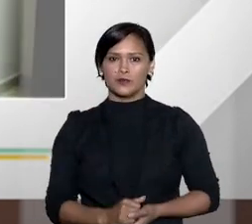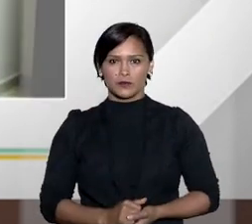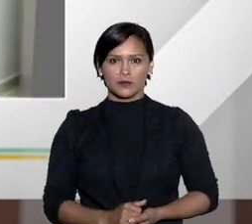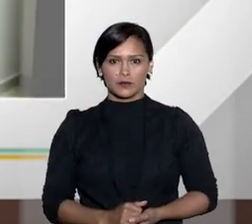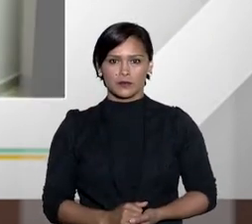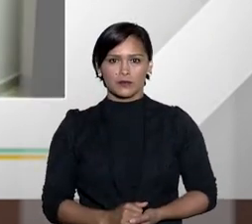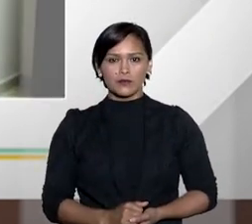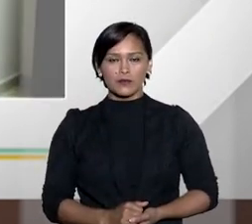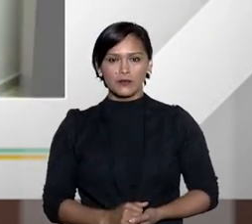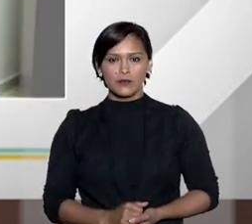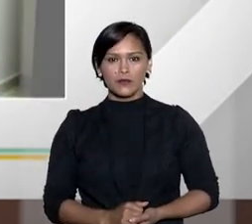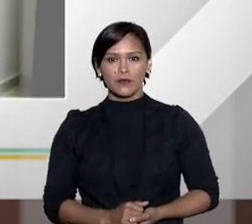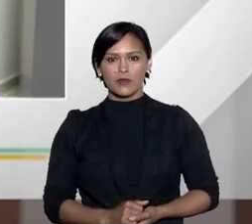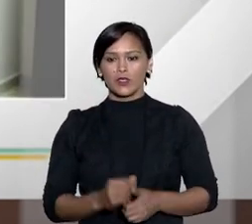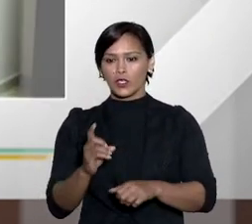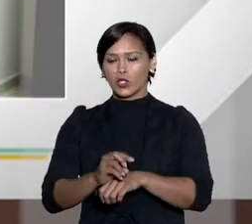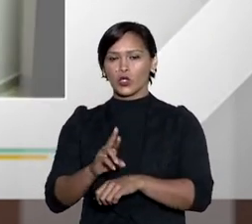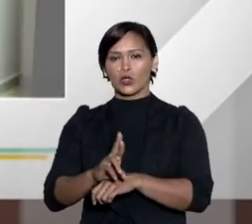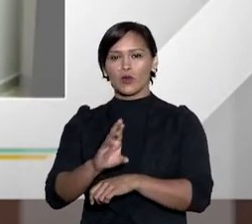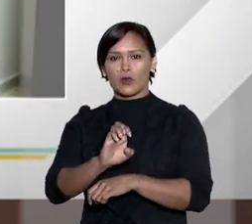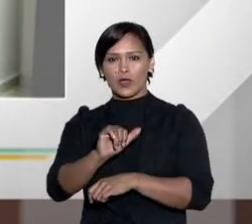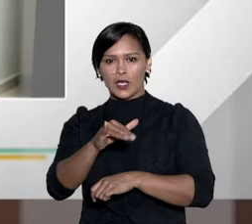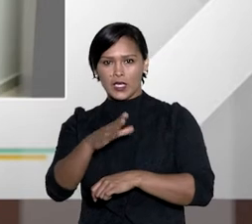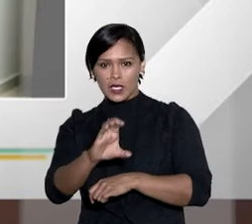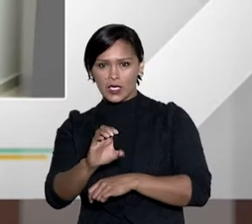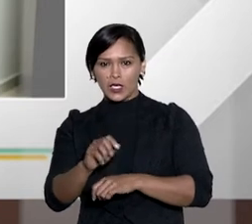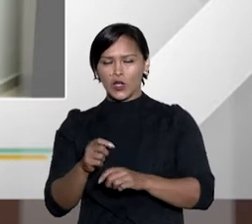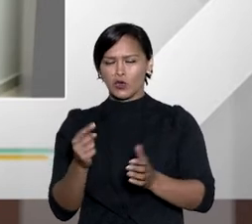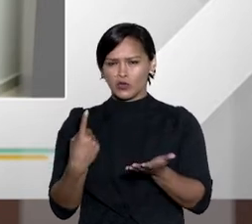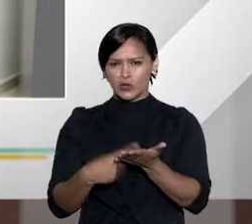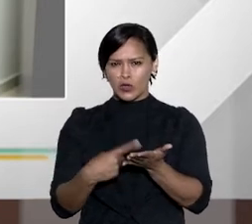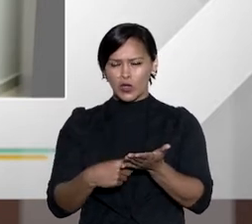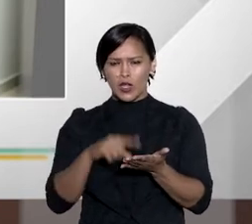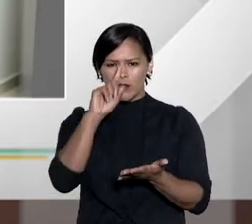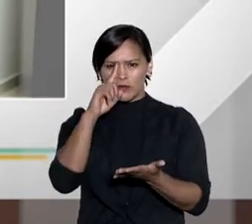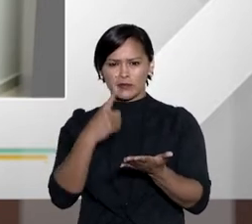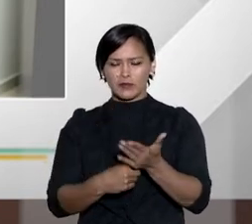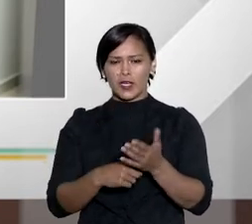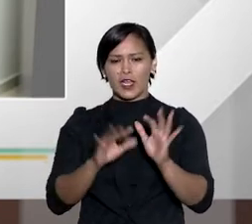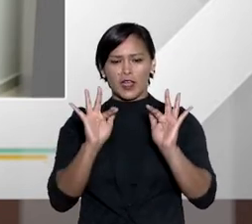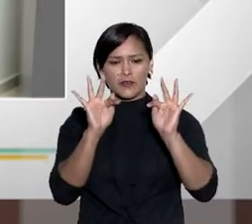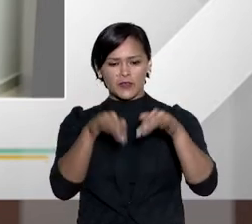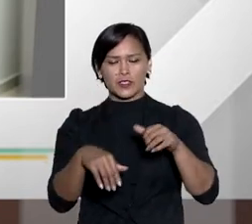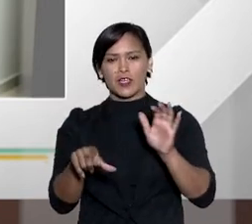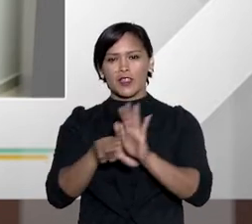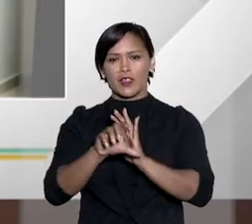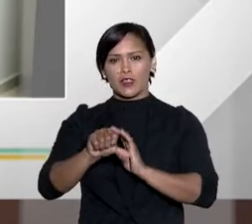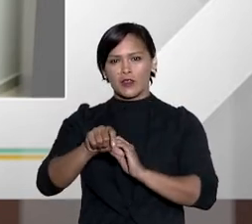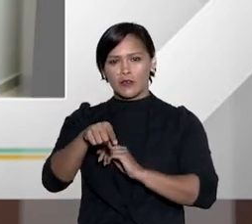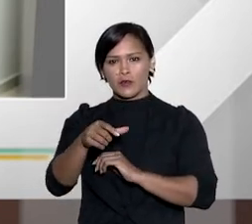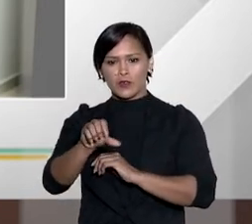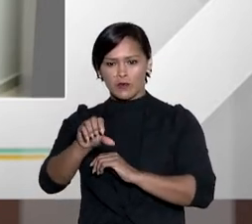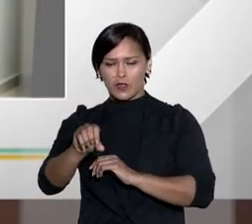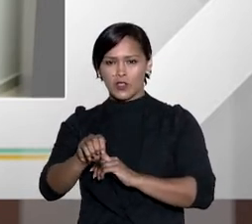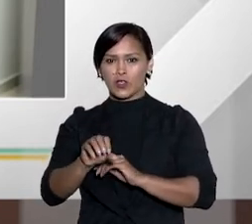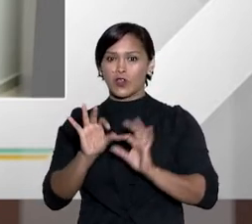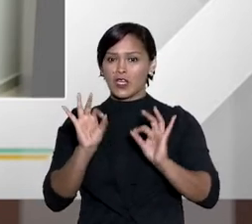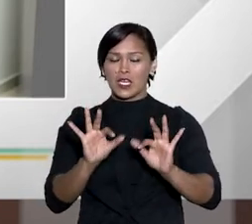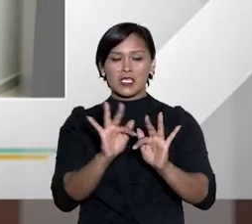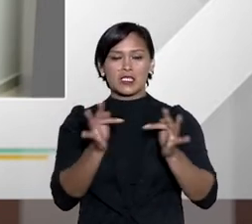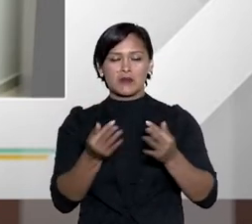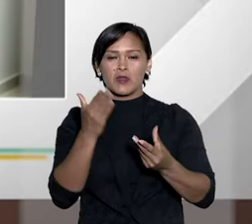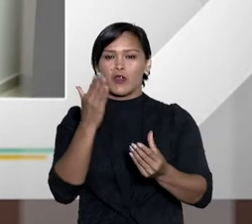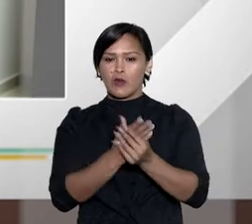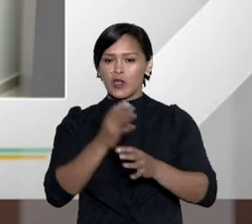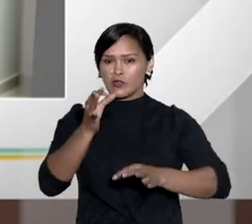Doutora Erika, então, o senhor concorda e podemos afirmar, então, que a finalidade da Lei 9.099 é, de fato, simplificar processos judiciais, não é